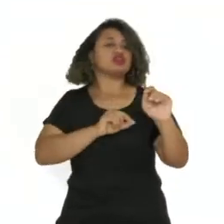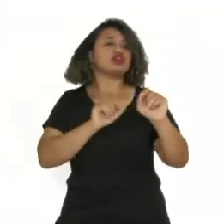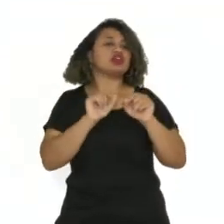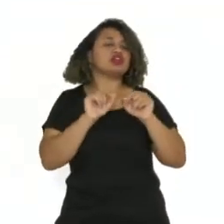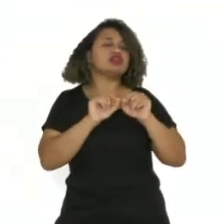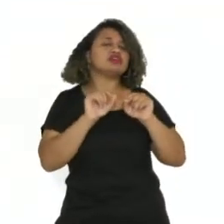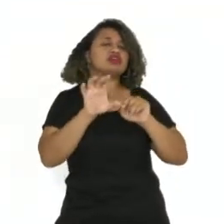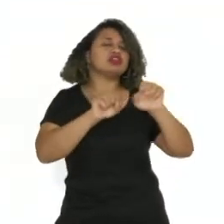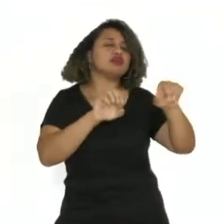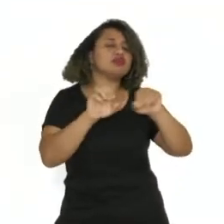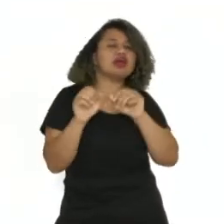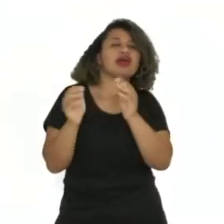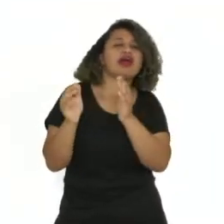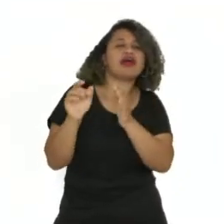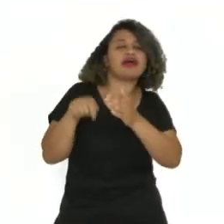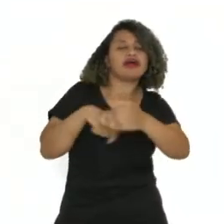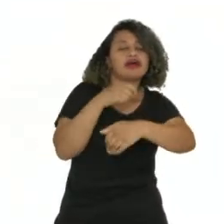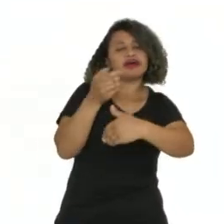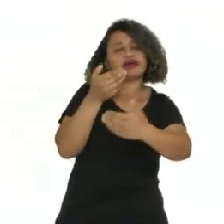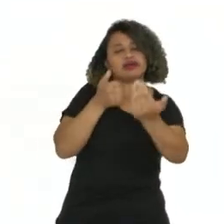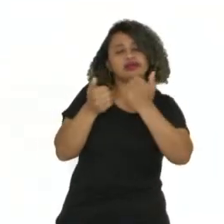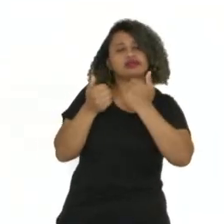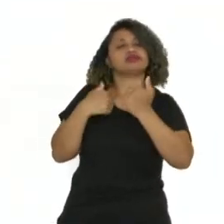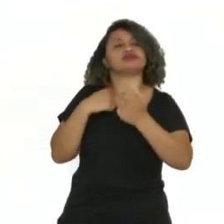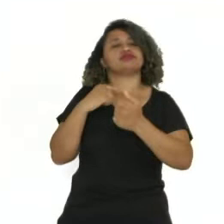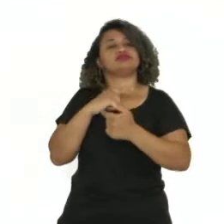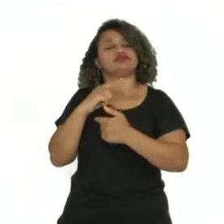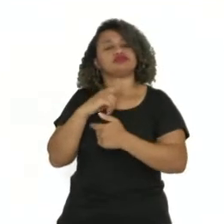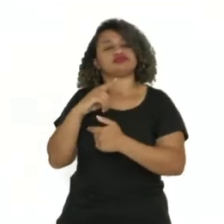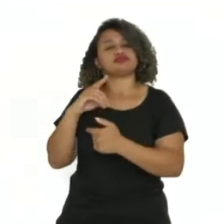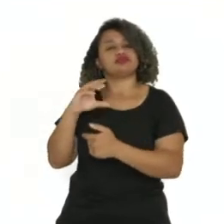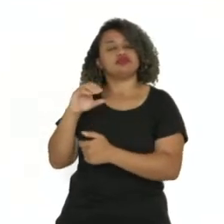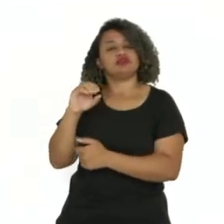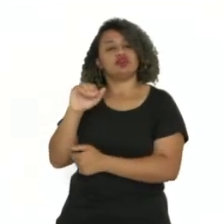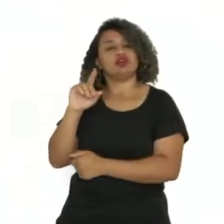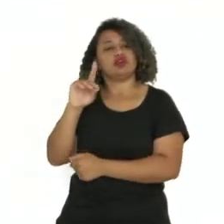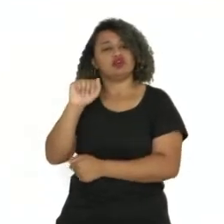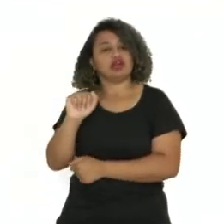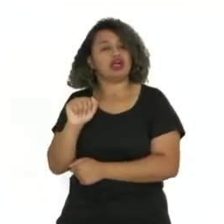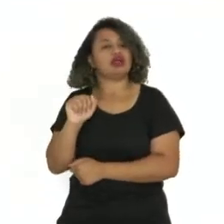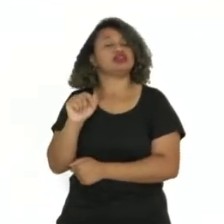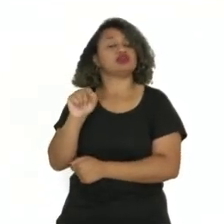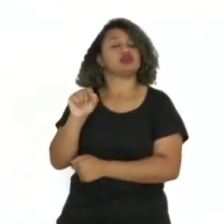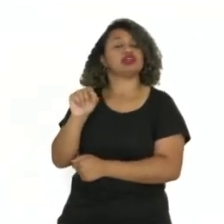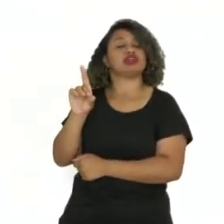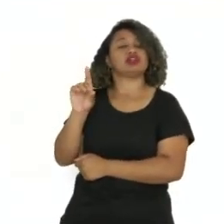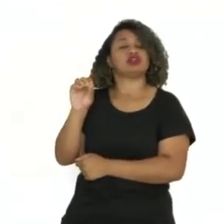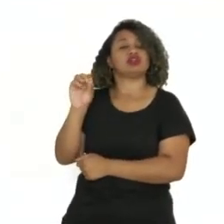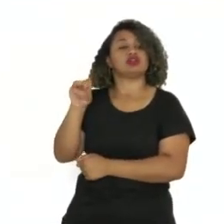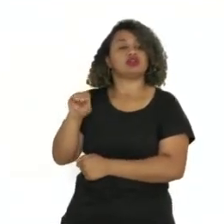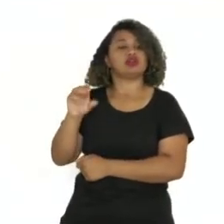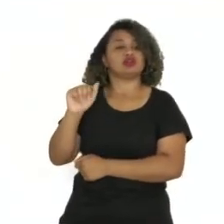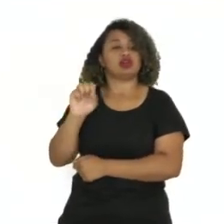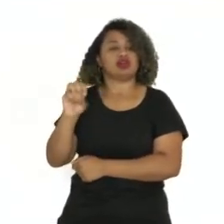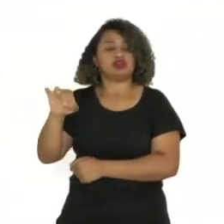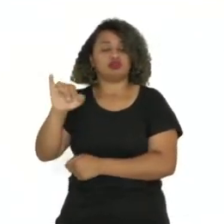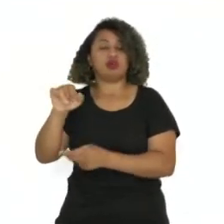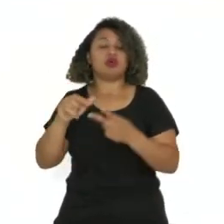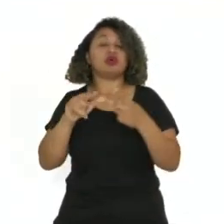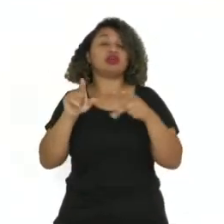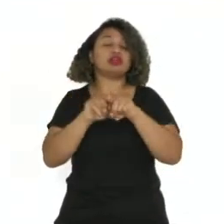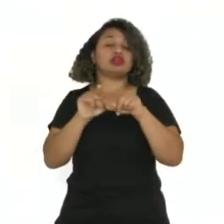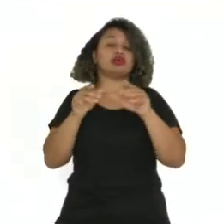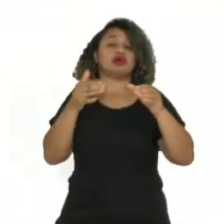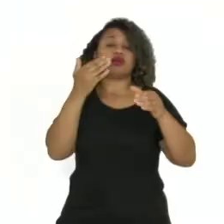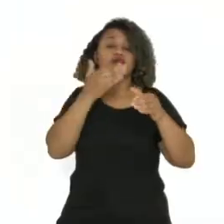receitas. Então, cocada de Dom Casmurro ao bolo de chocolate do Harry Potter. Será que você já